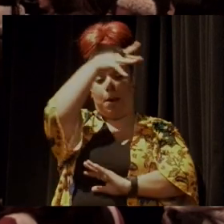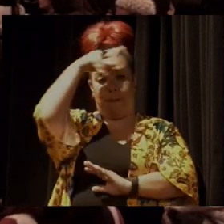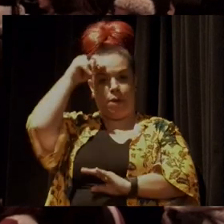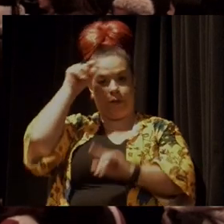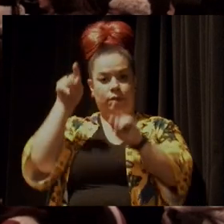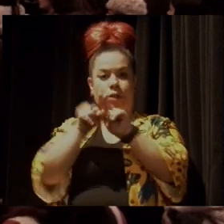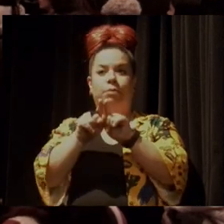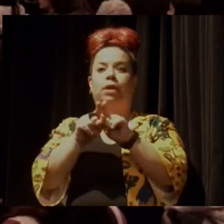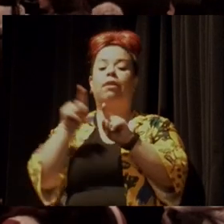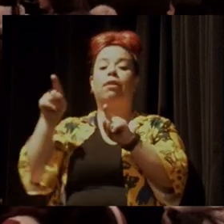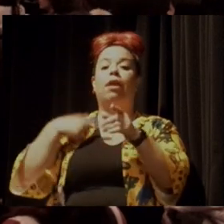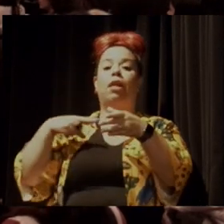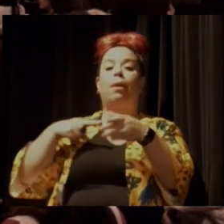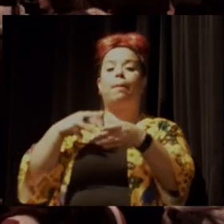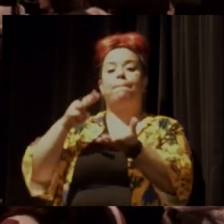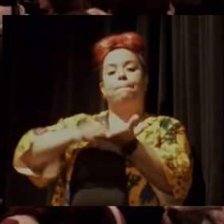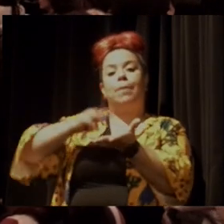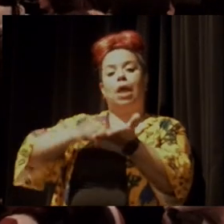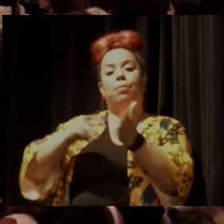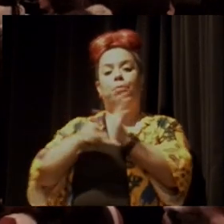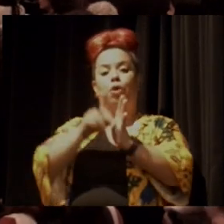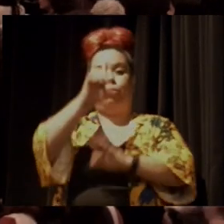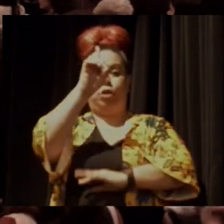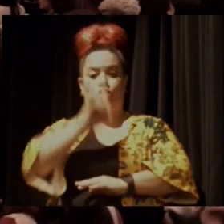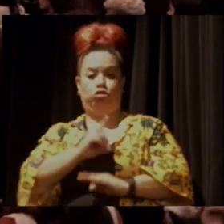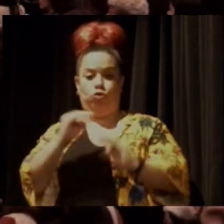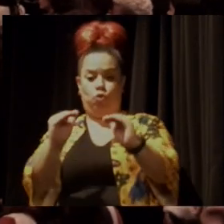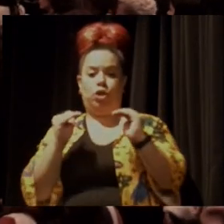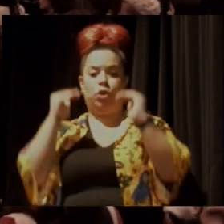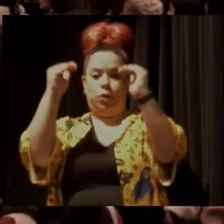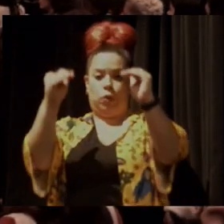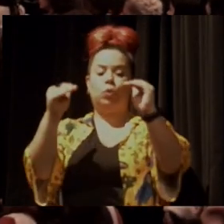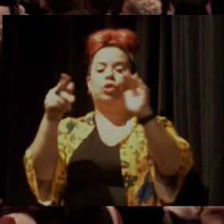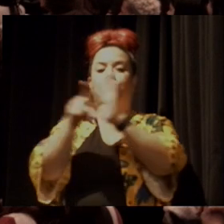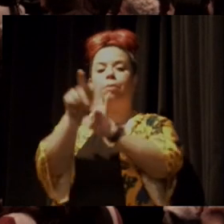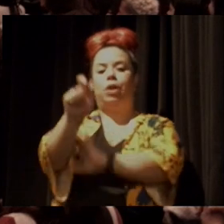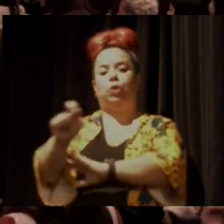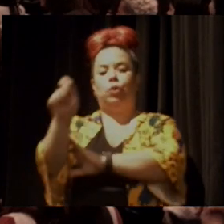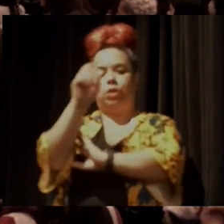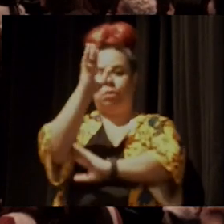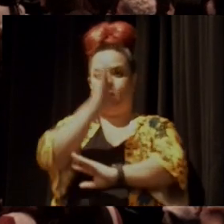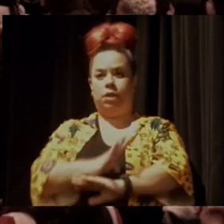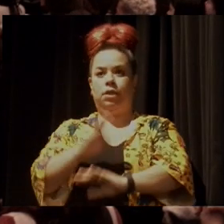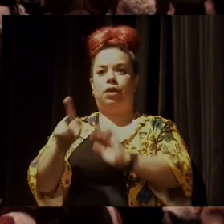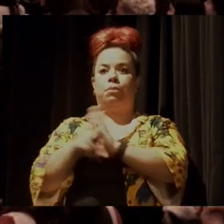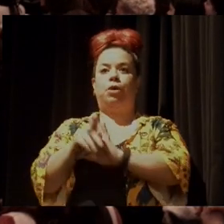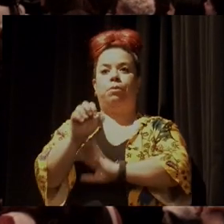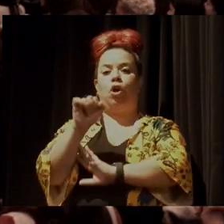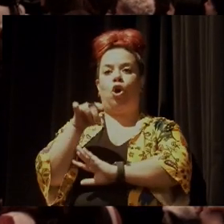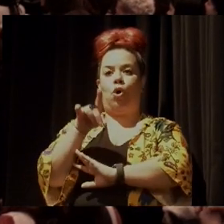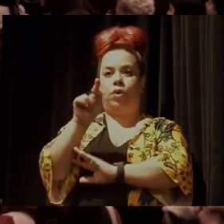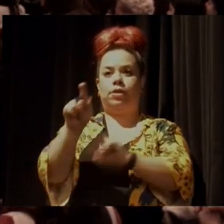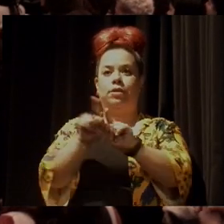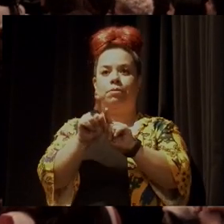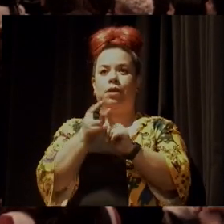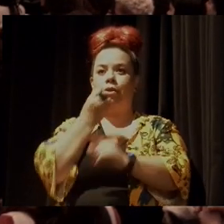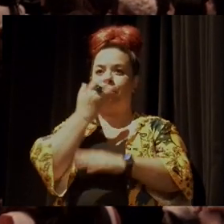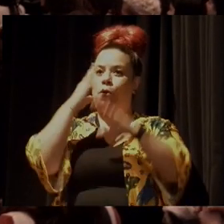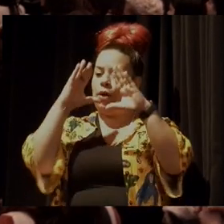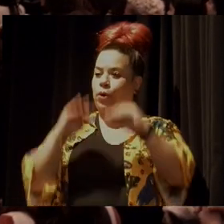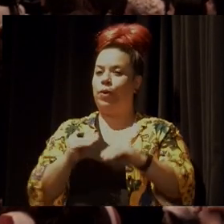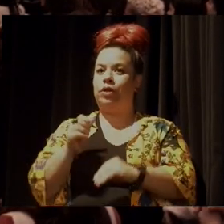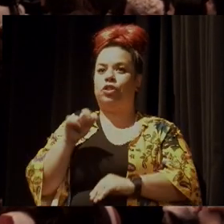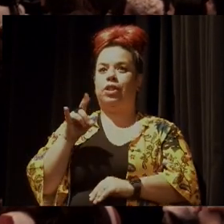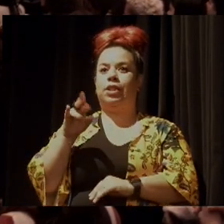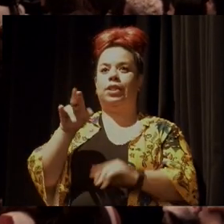diretoria executiva da Associação Brasileira de ONGs. Adriana, boa noite. Bem-vinda.